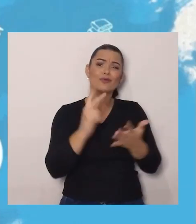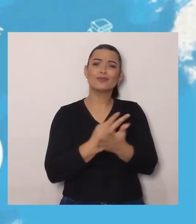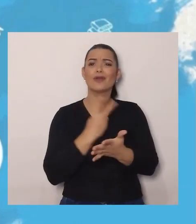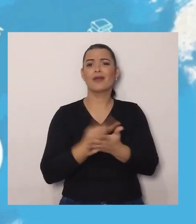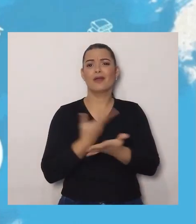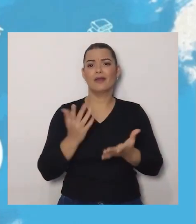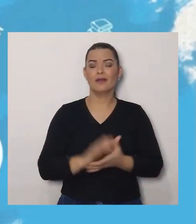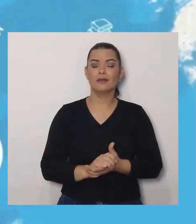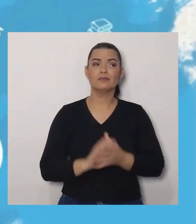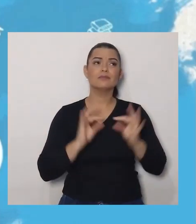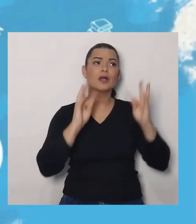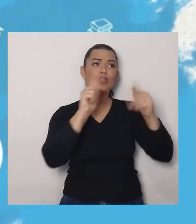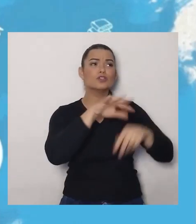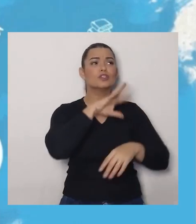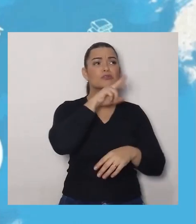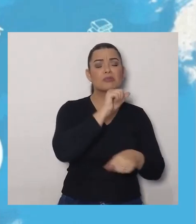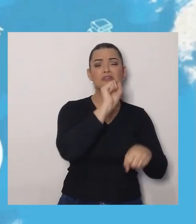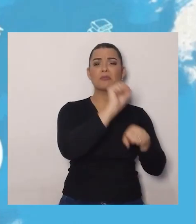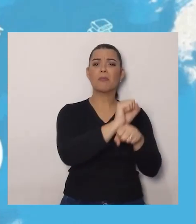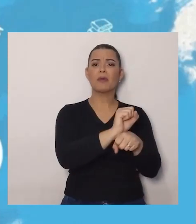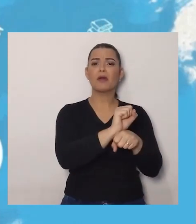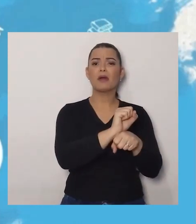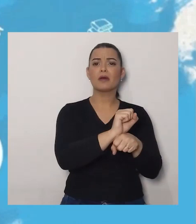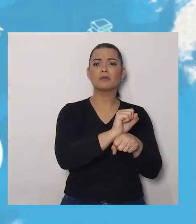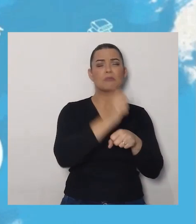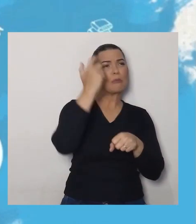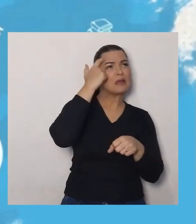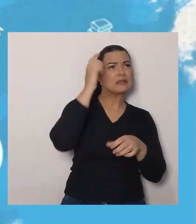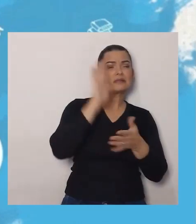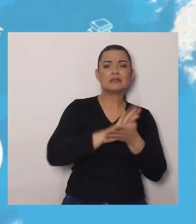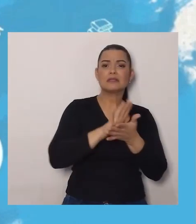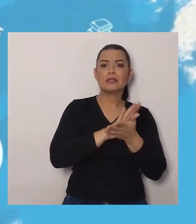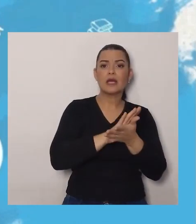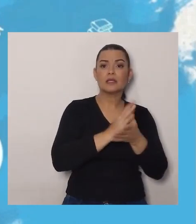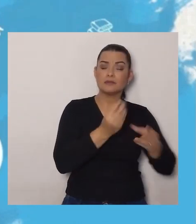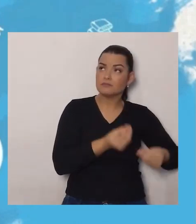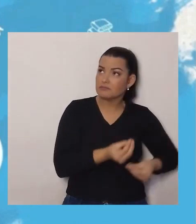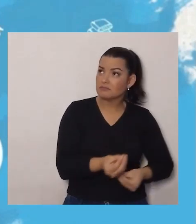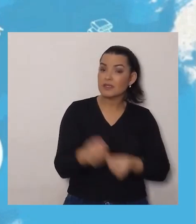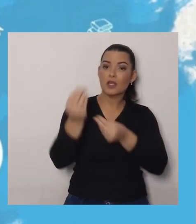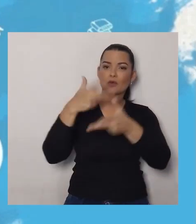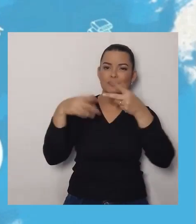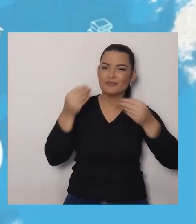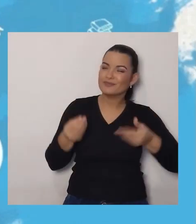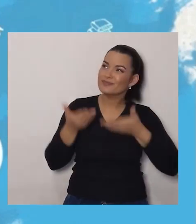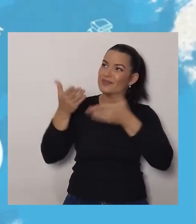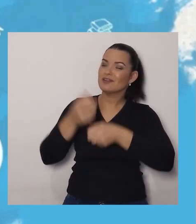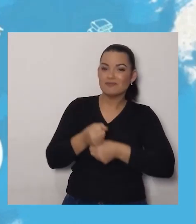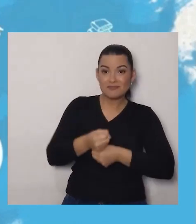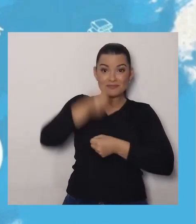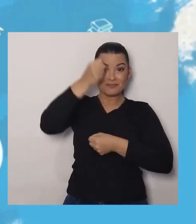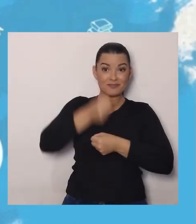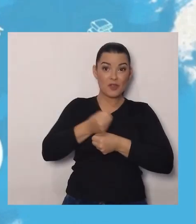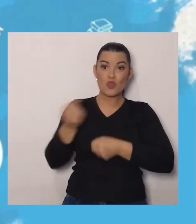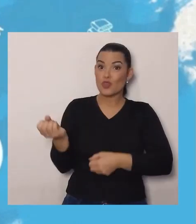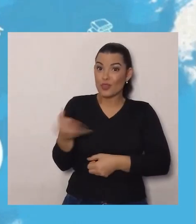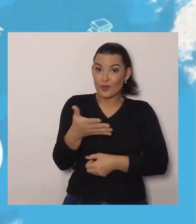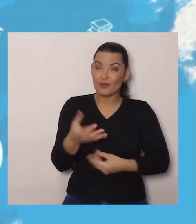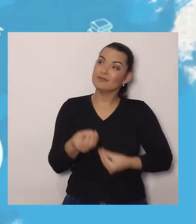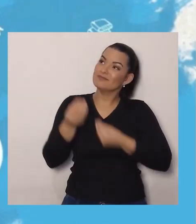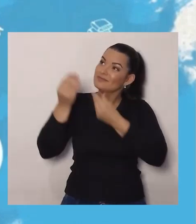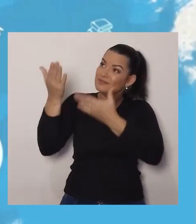e deram ao morcego um guarda-chuva novinho em folha. Mas o morcego